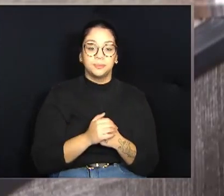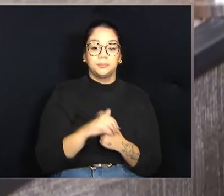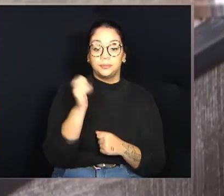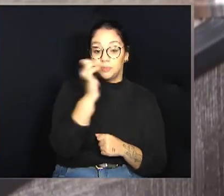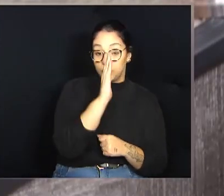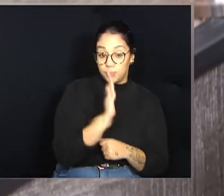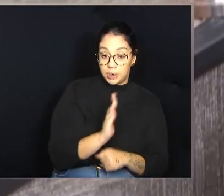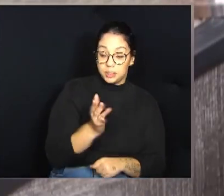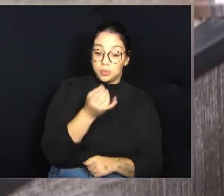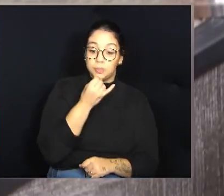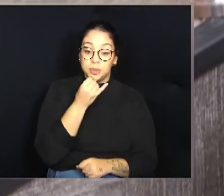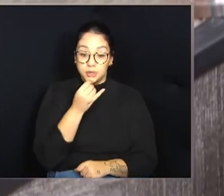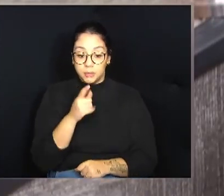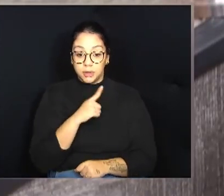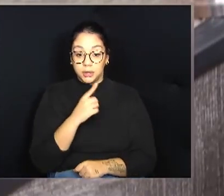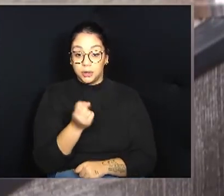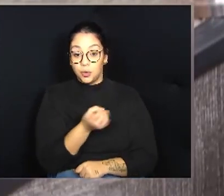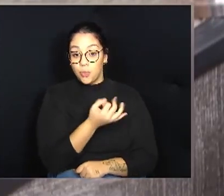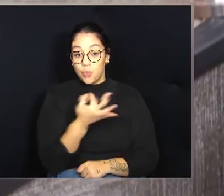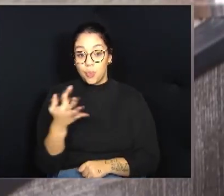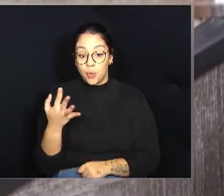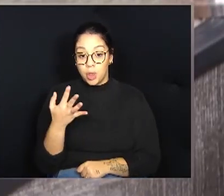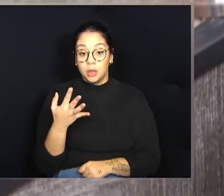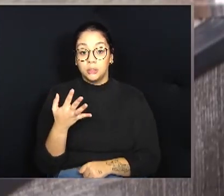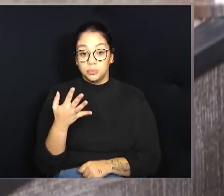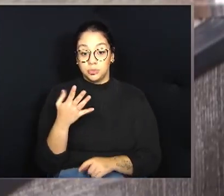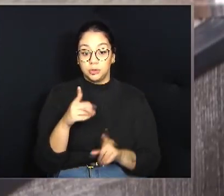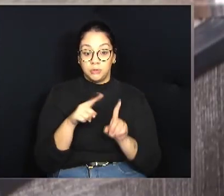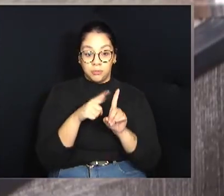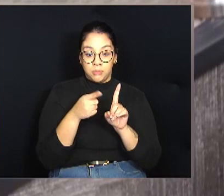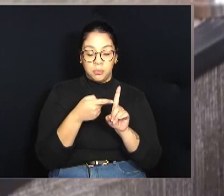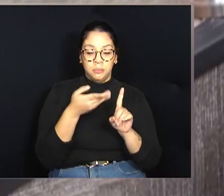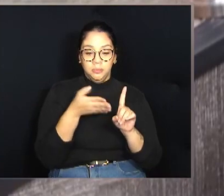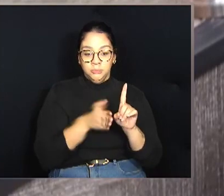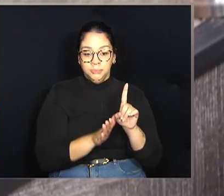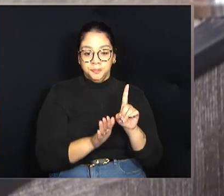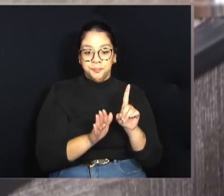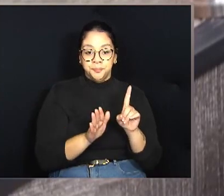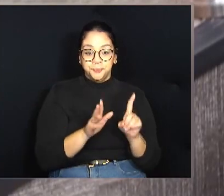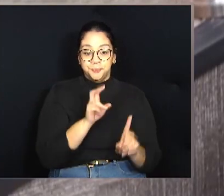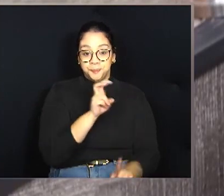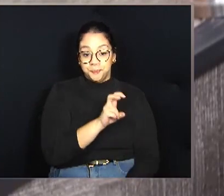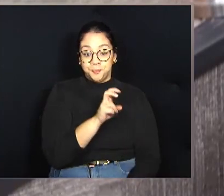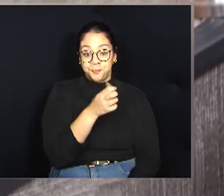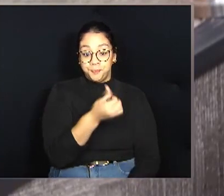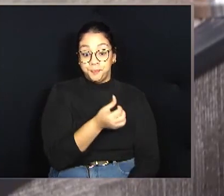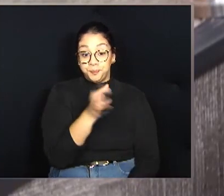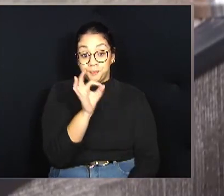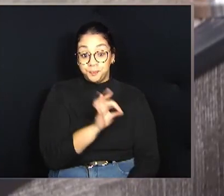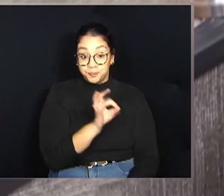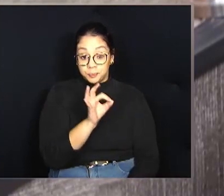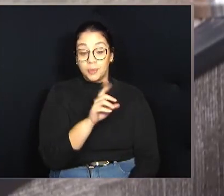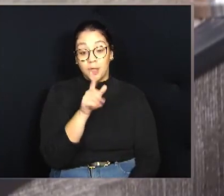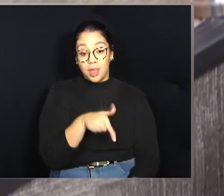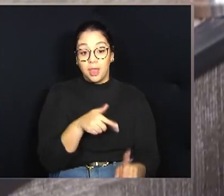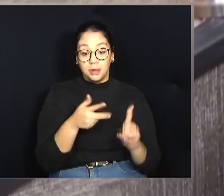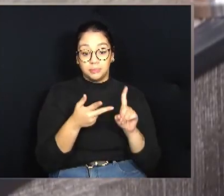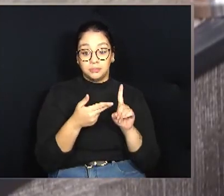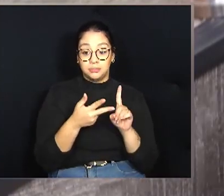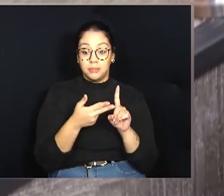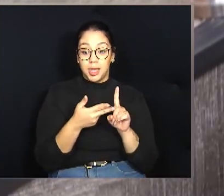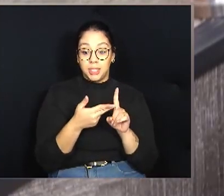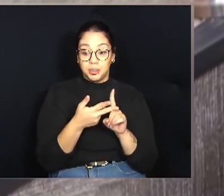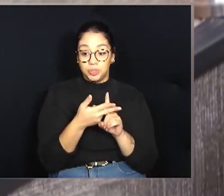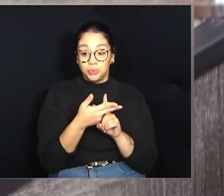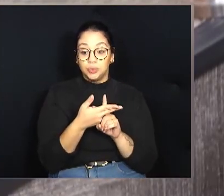por exemplo, a gente tem o número de partos realizados no Brasil, 56% é parte cesariana, isso já é um